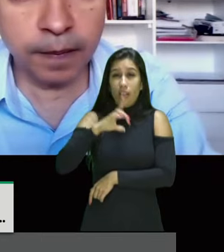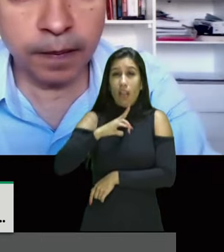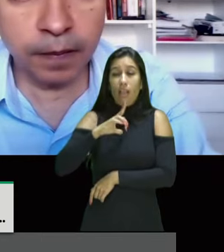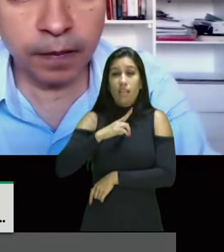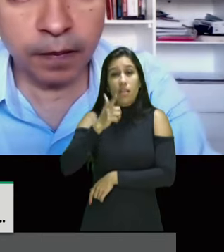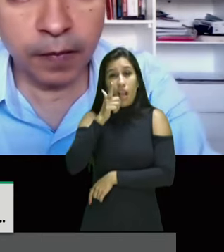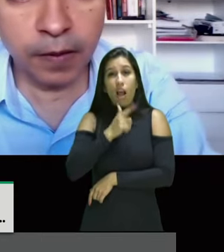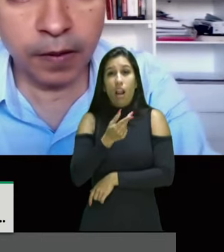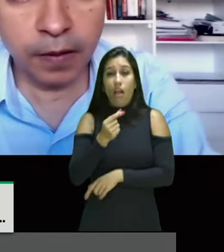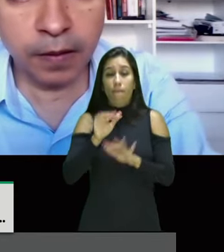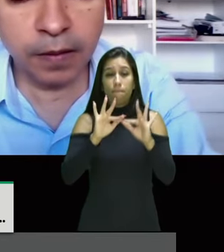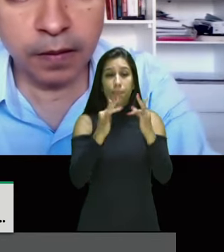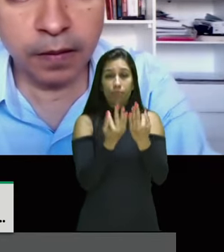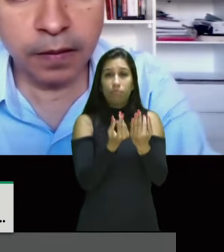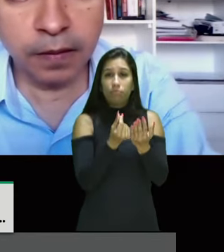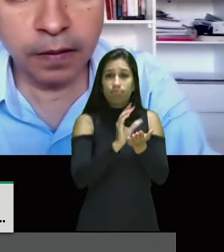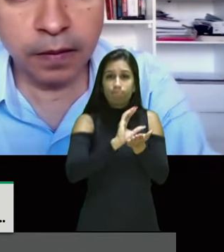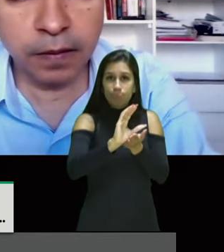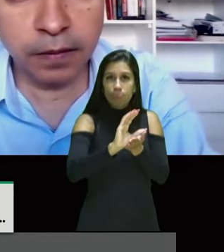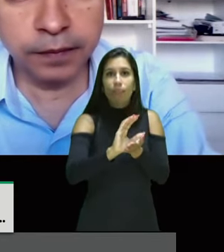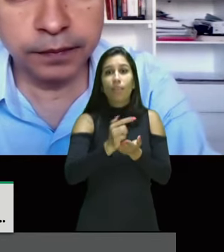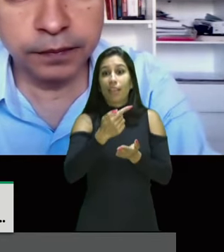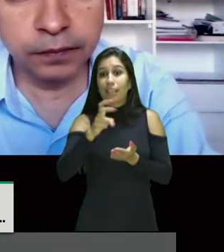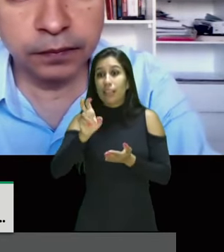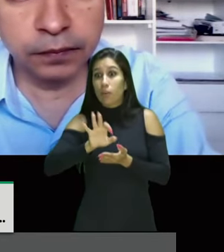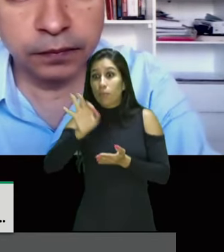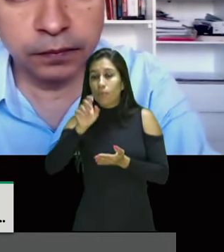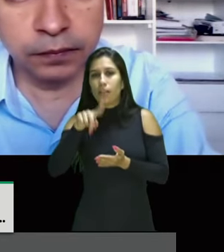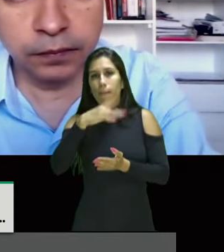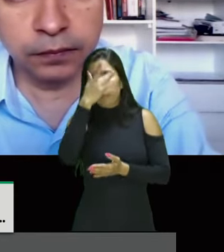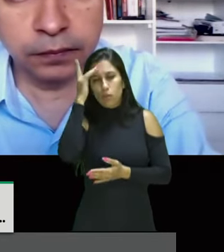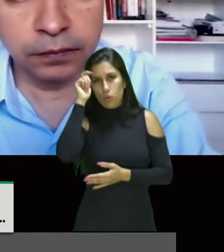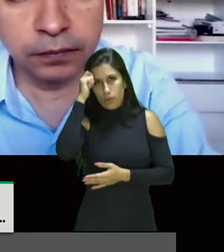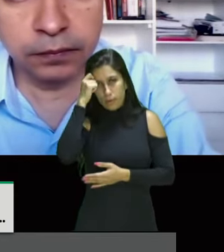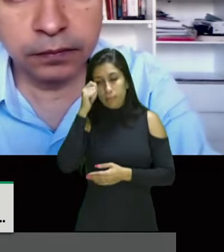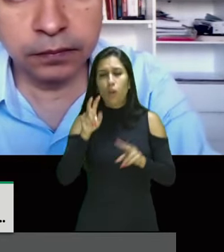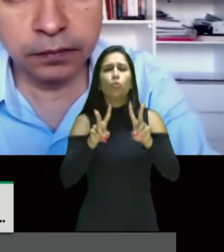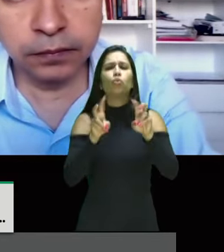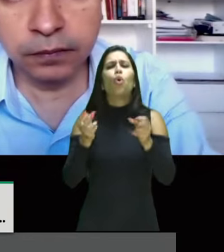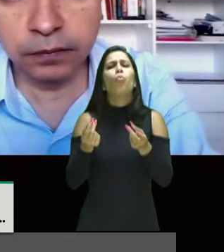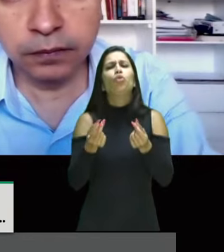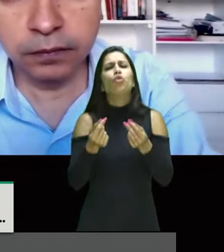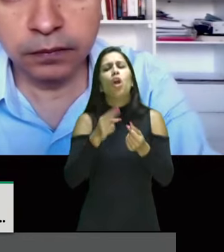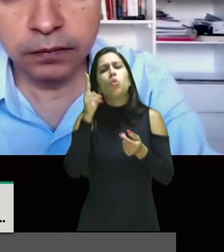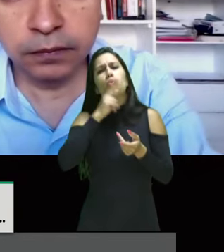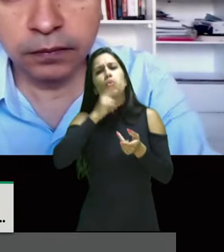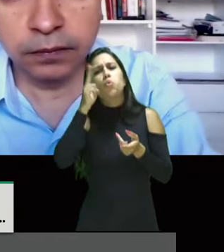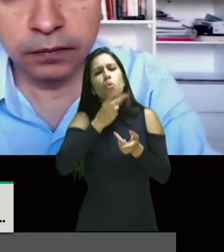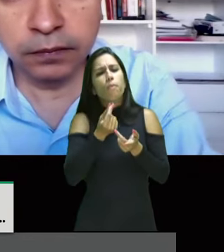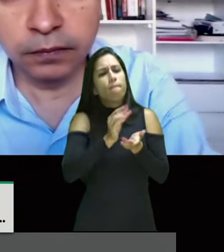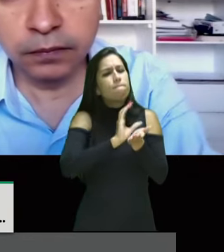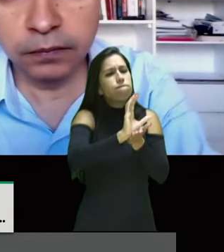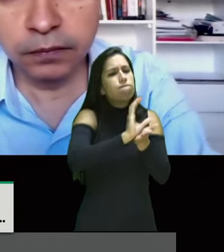respeito ao programa de auxílio emergencial, é importante destacar que mais de 1